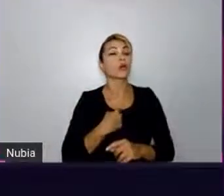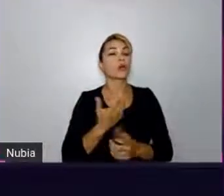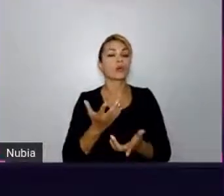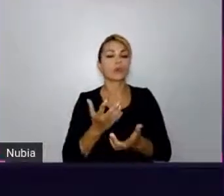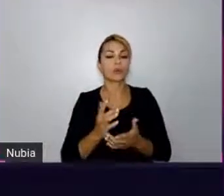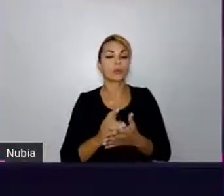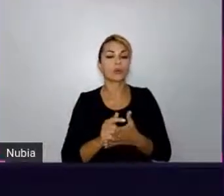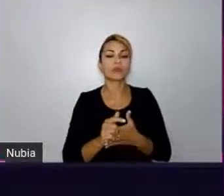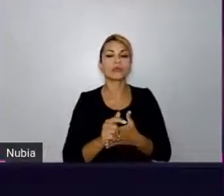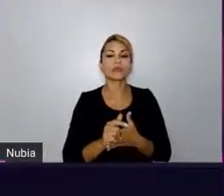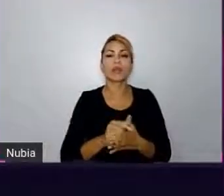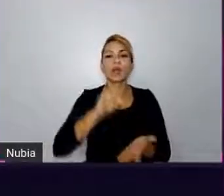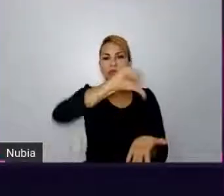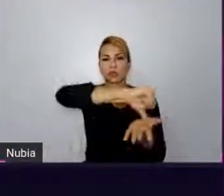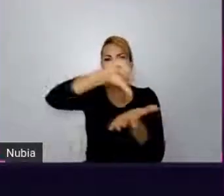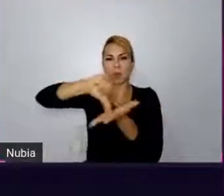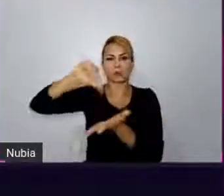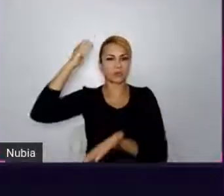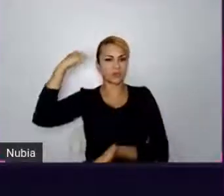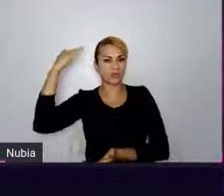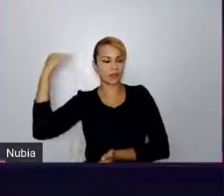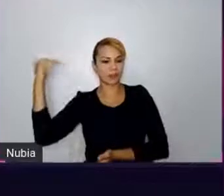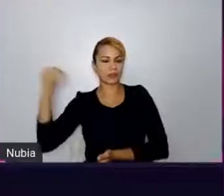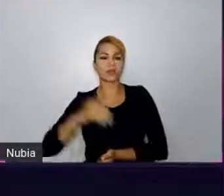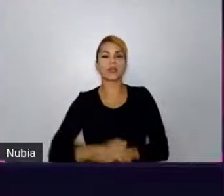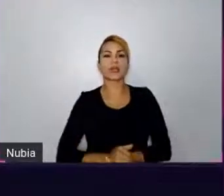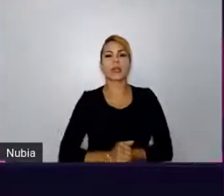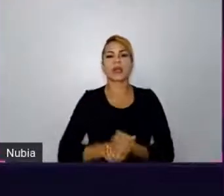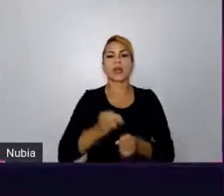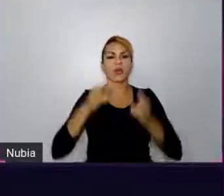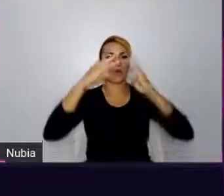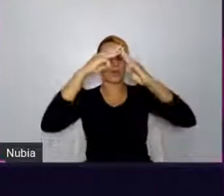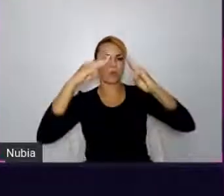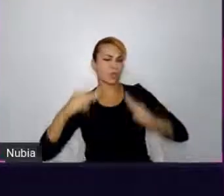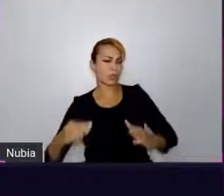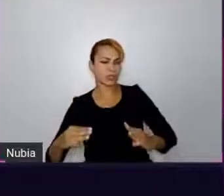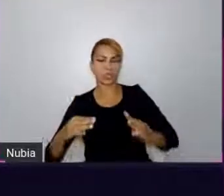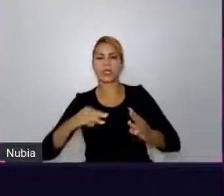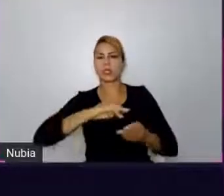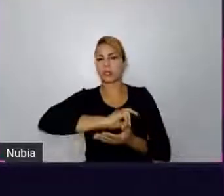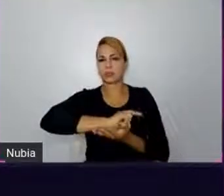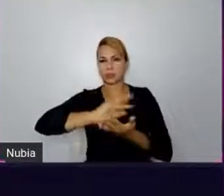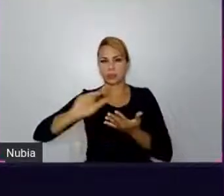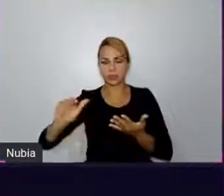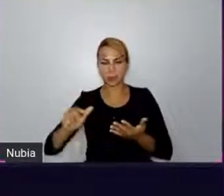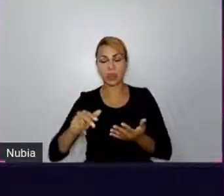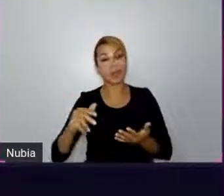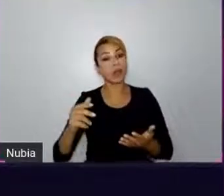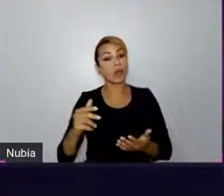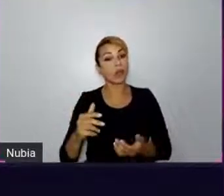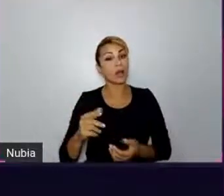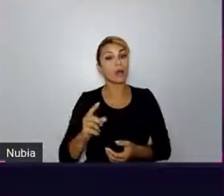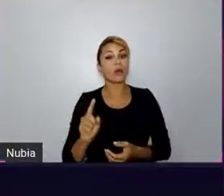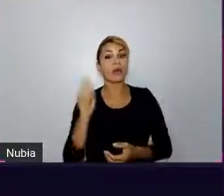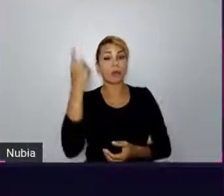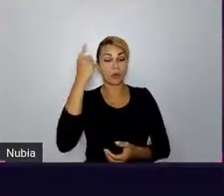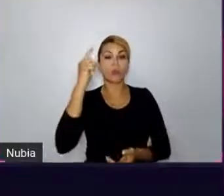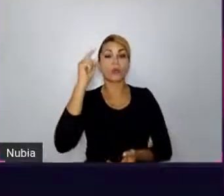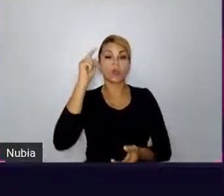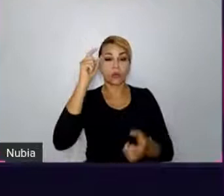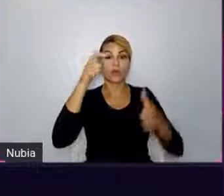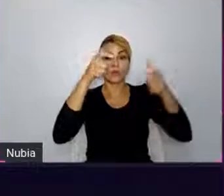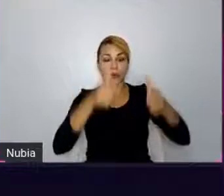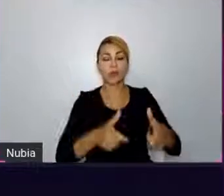dos pontos mais famosos, né? Tipo, Ilha dos Museus, Portão de Vanderbuk e tal. E um dos lugares é a Bebelplatz.